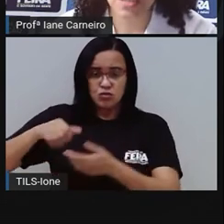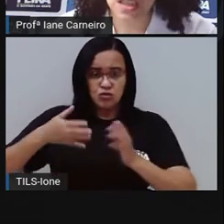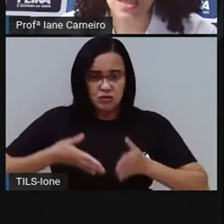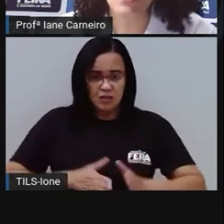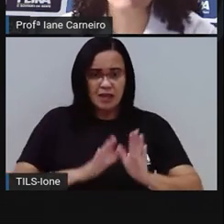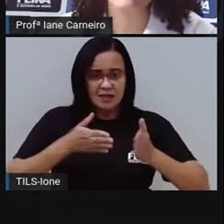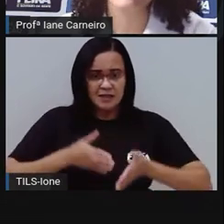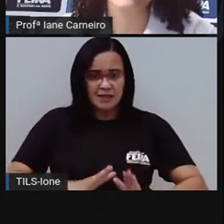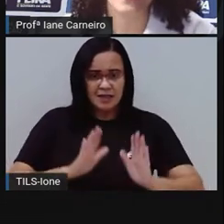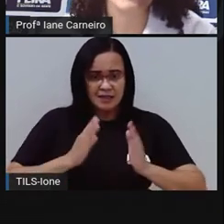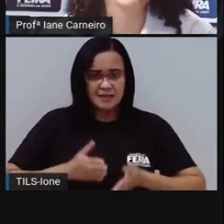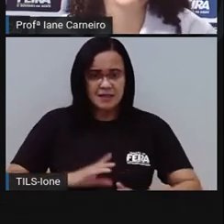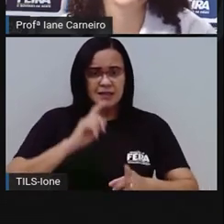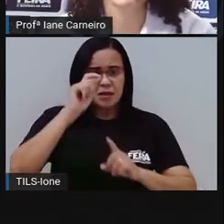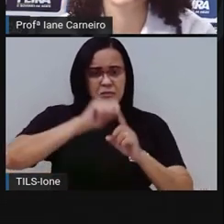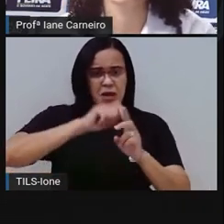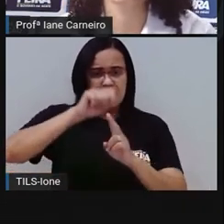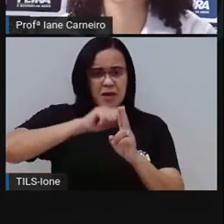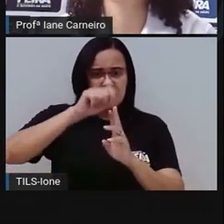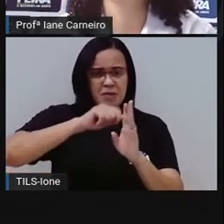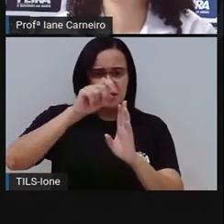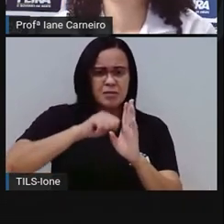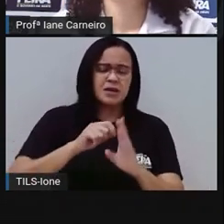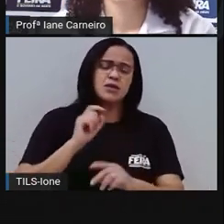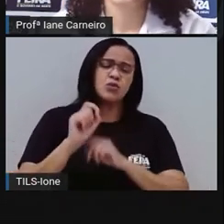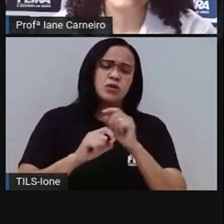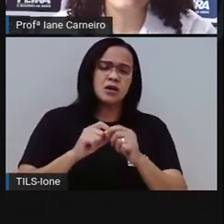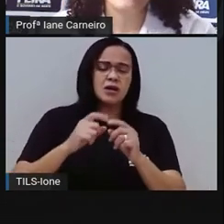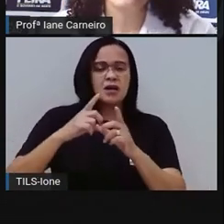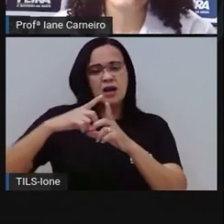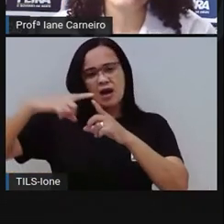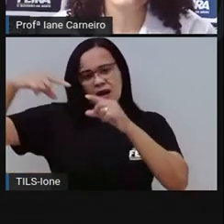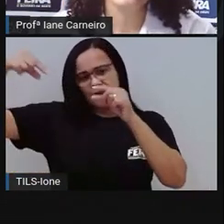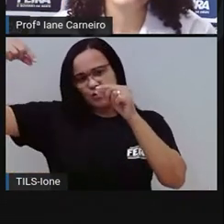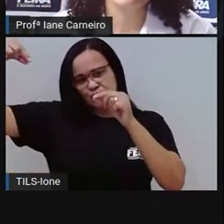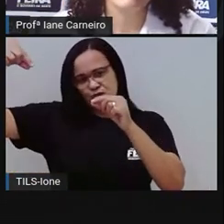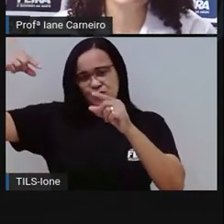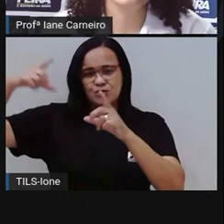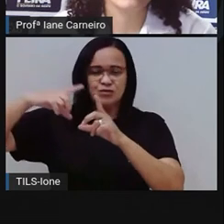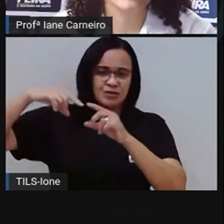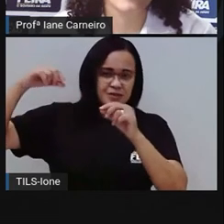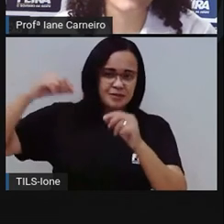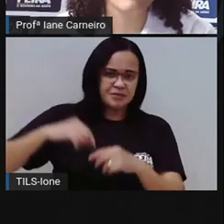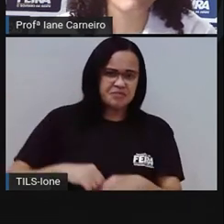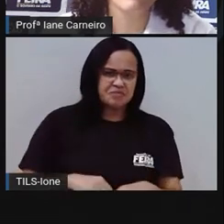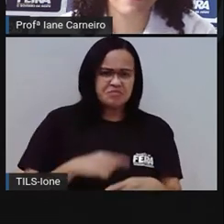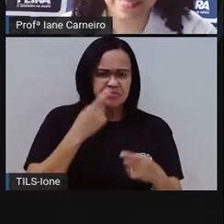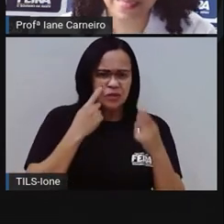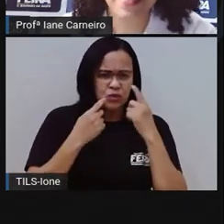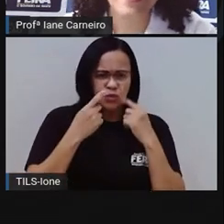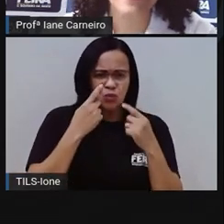Sei não. A lua. Qual é o olho que mais chora?